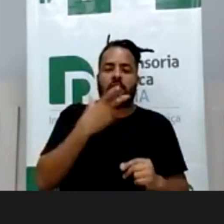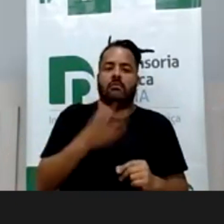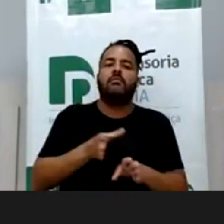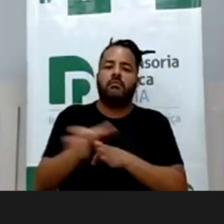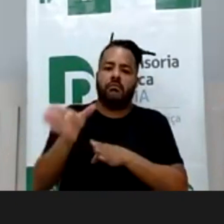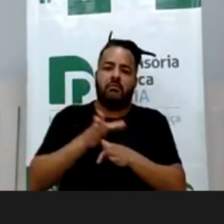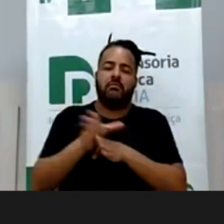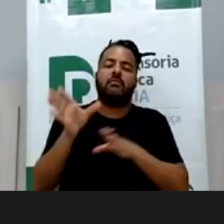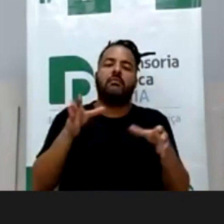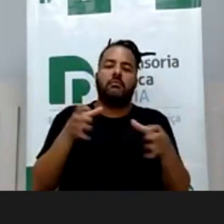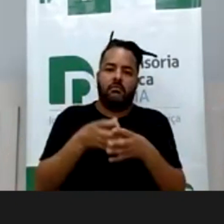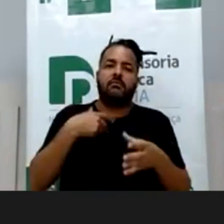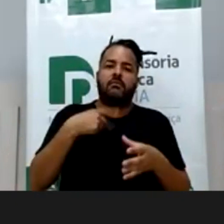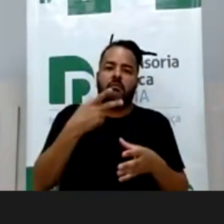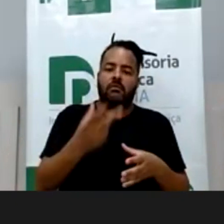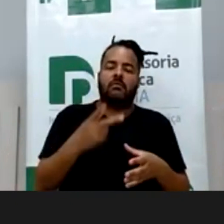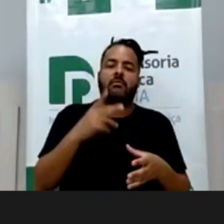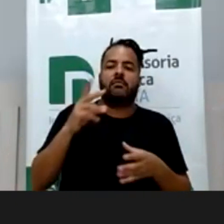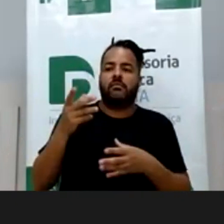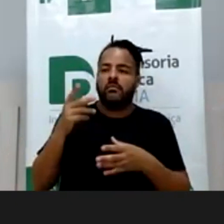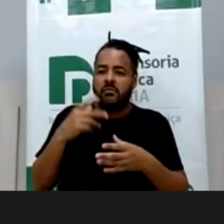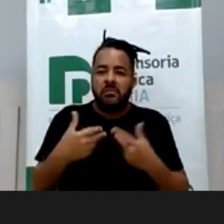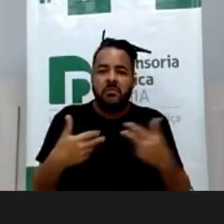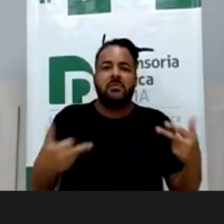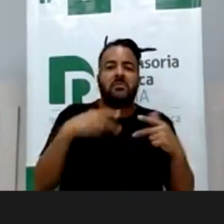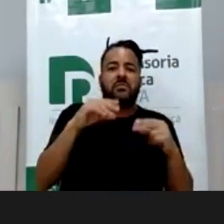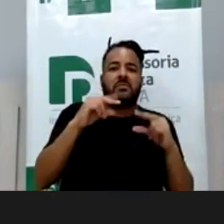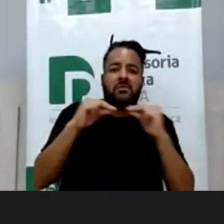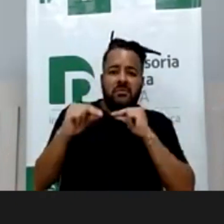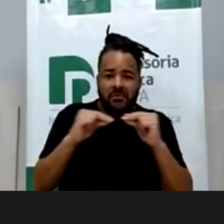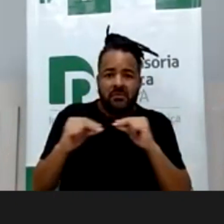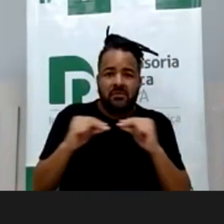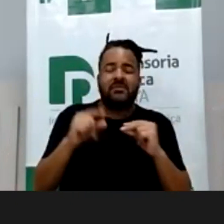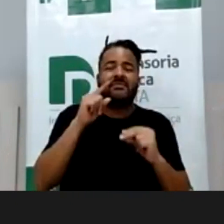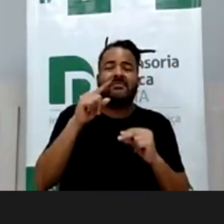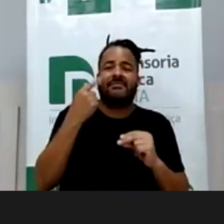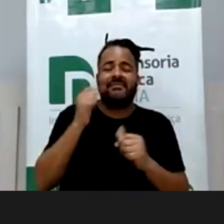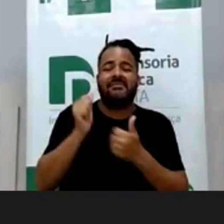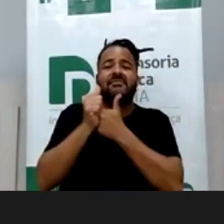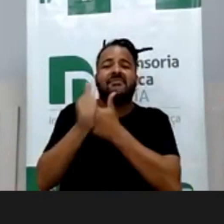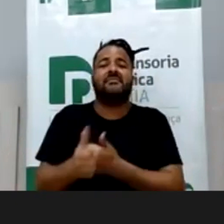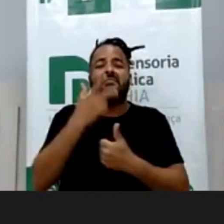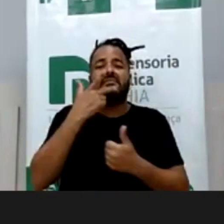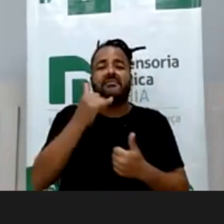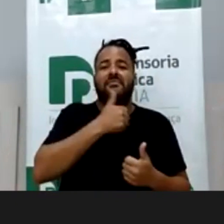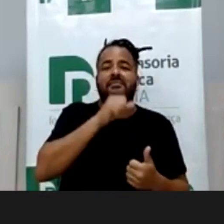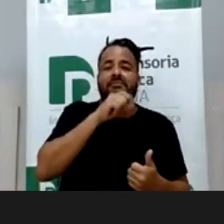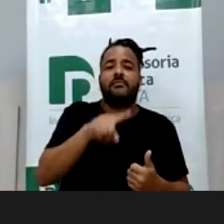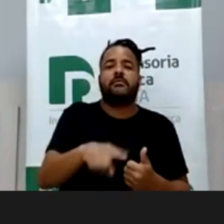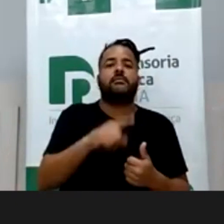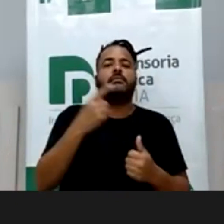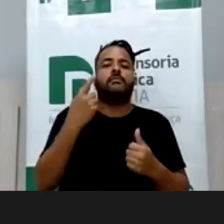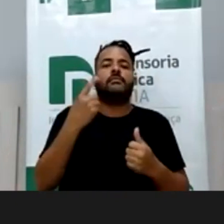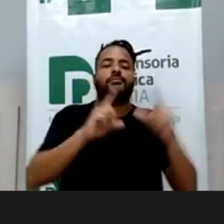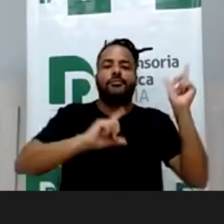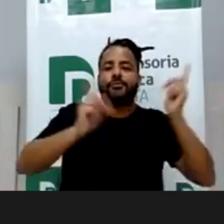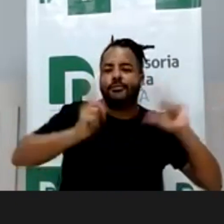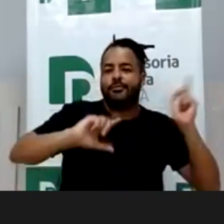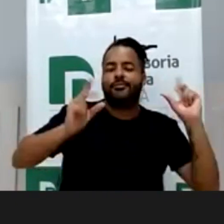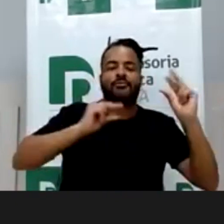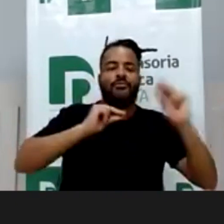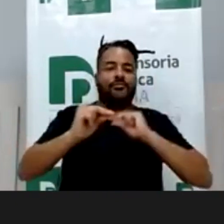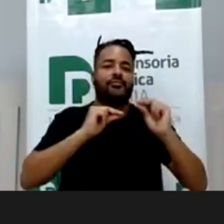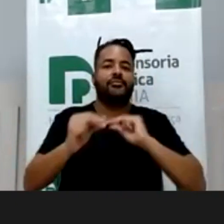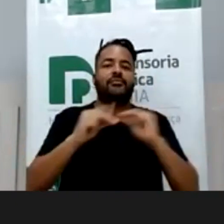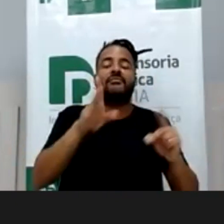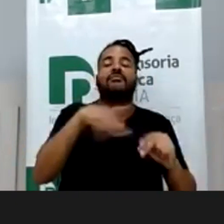você questiona quem está cantando reciclagem, quem está acompanhando os pais, mas cadê que ninguém vai perseguir quem está na televisão fazendo novela, quer